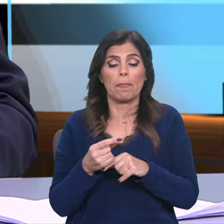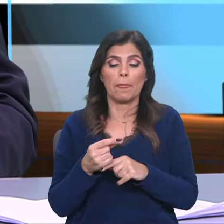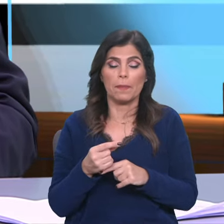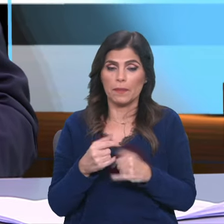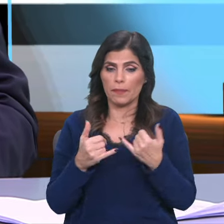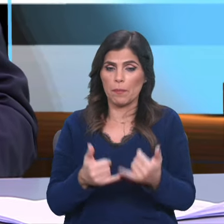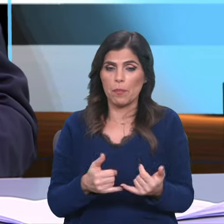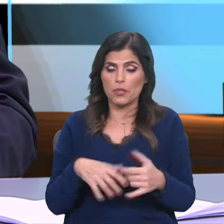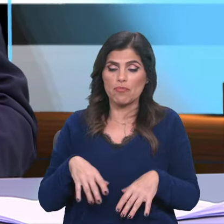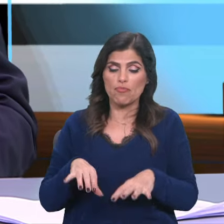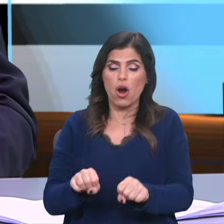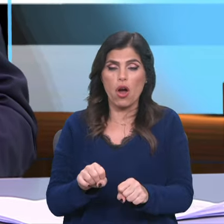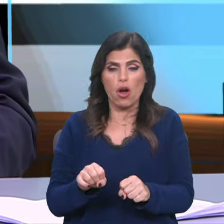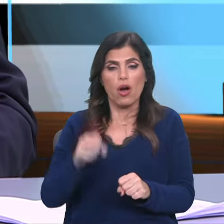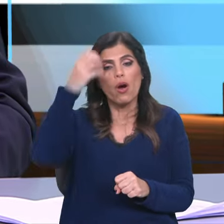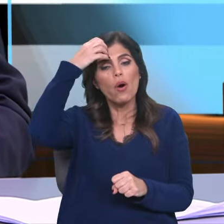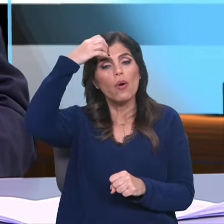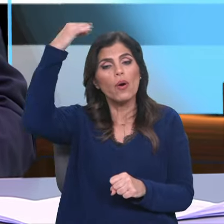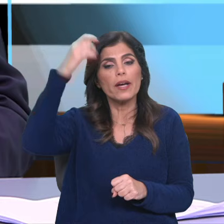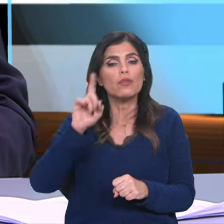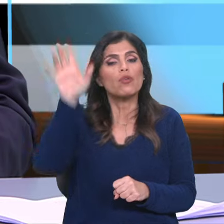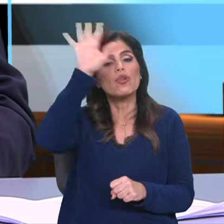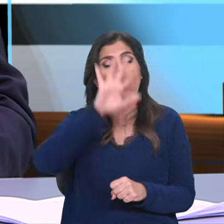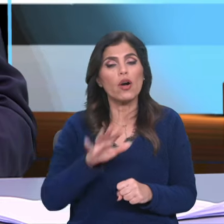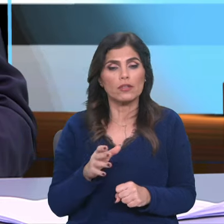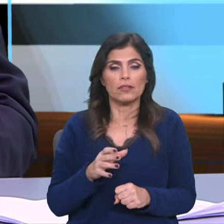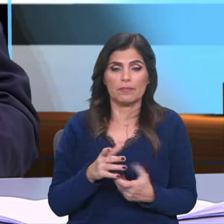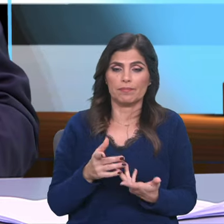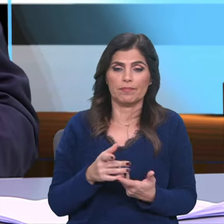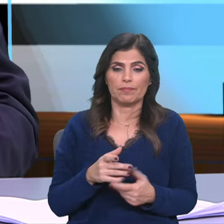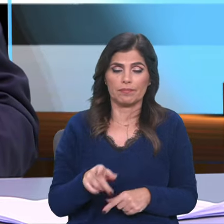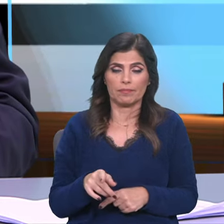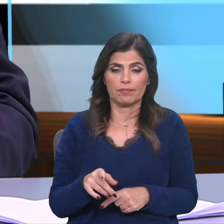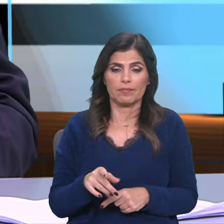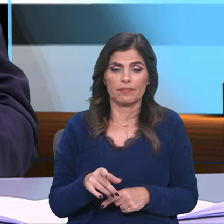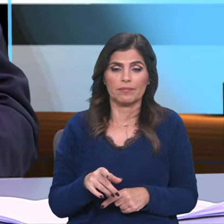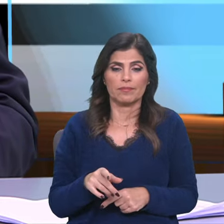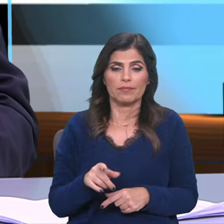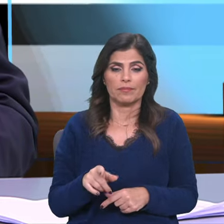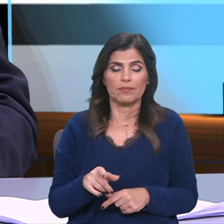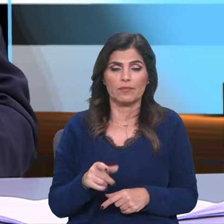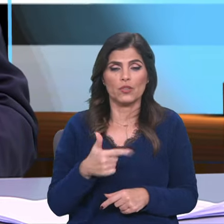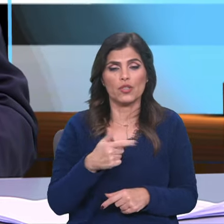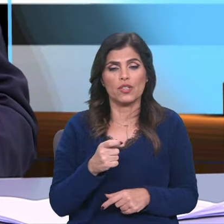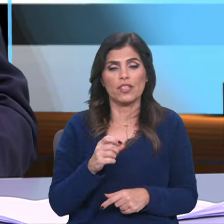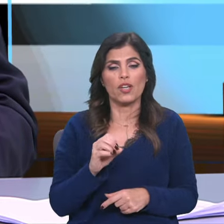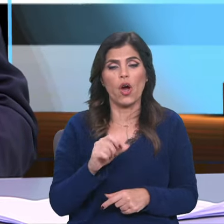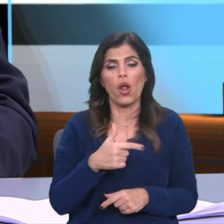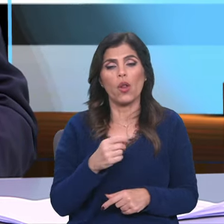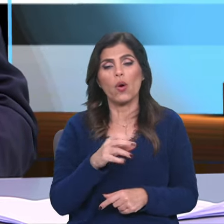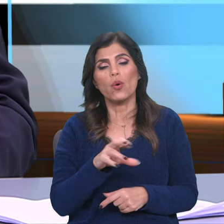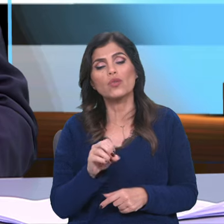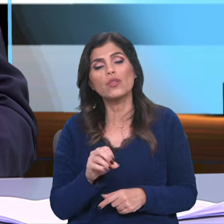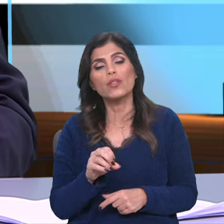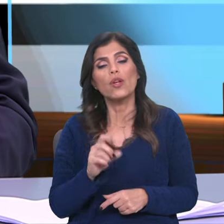conquista do Reino do Norte pela Síria, os teólogos do Norte trouxeram